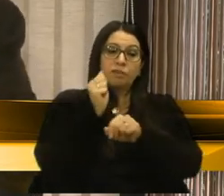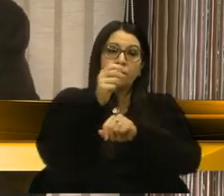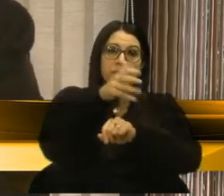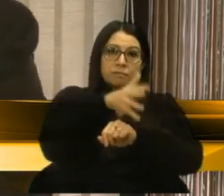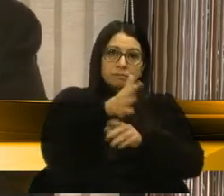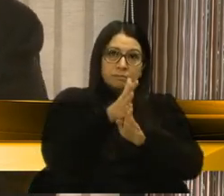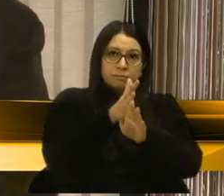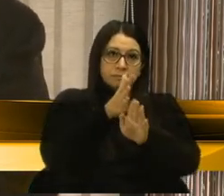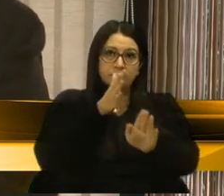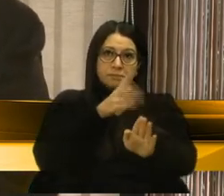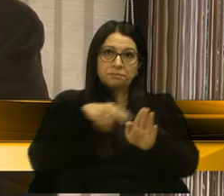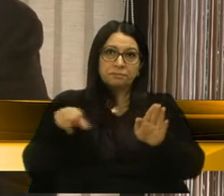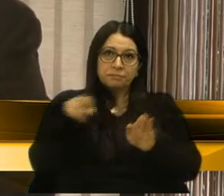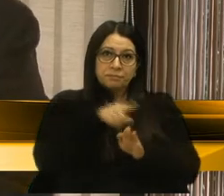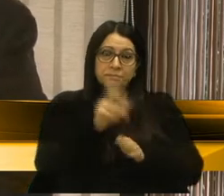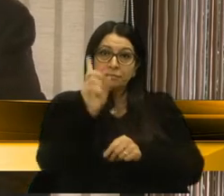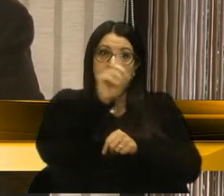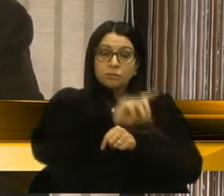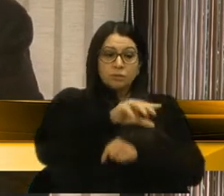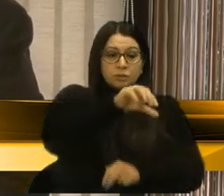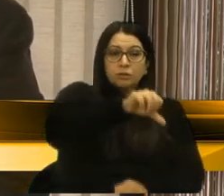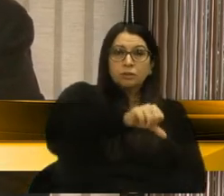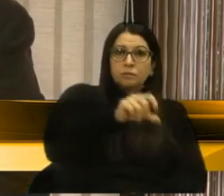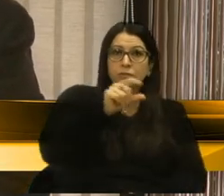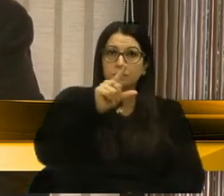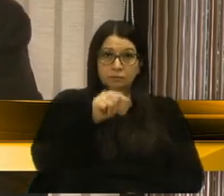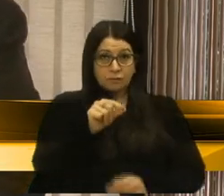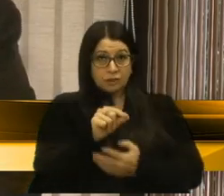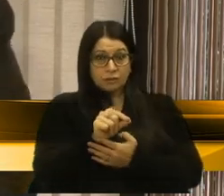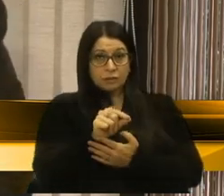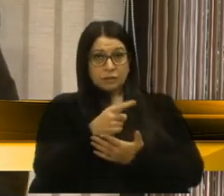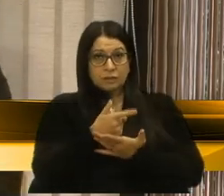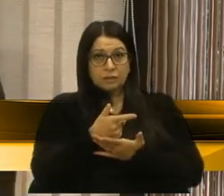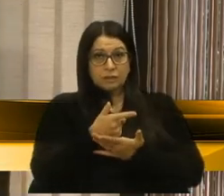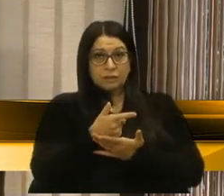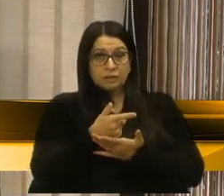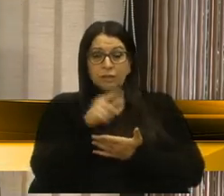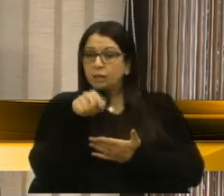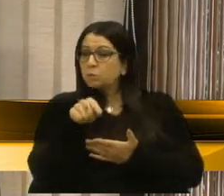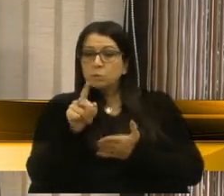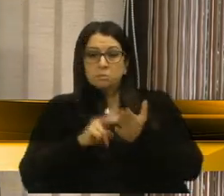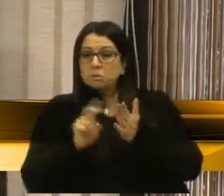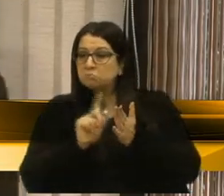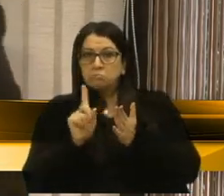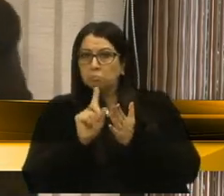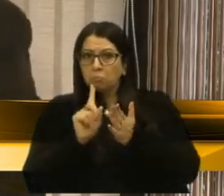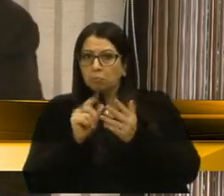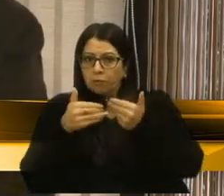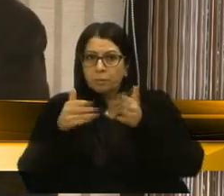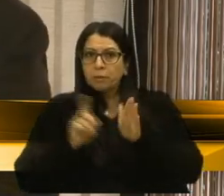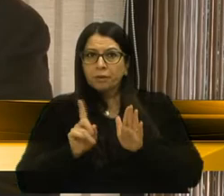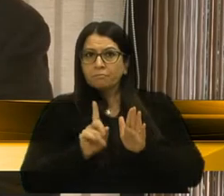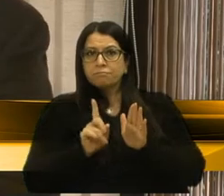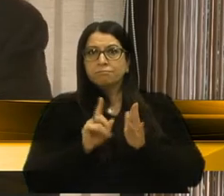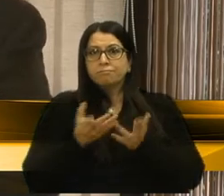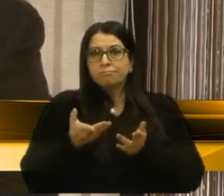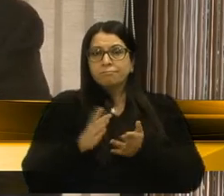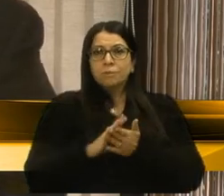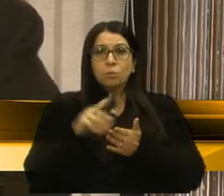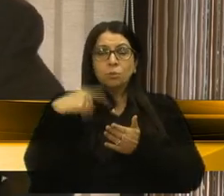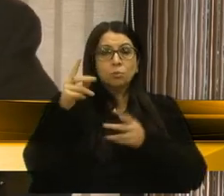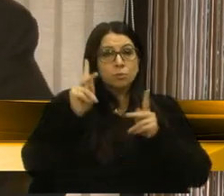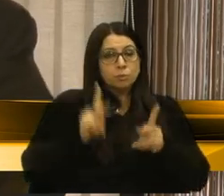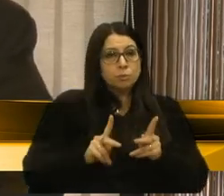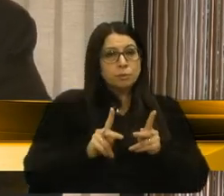agência, chegavam no outro dia, nove, dez horas, não, essa agência não vai funcionar. Não vai funcionar. Outras